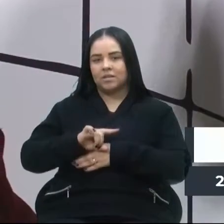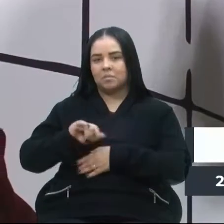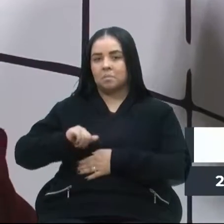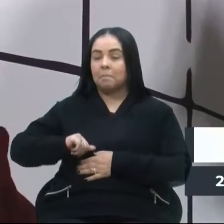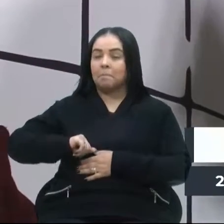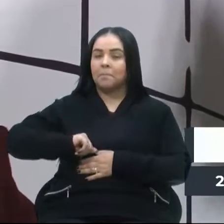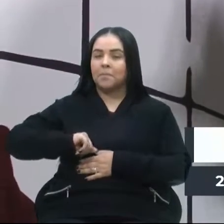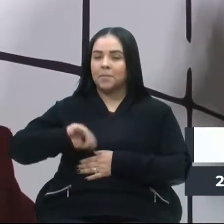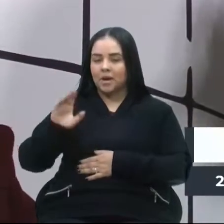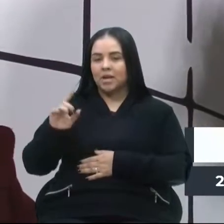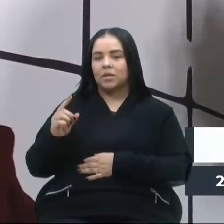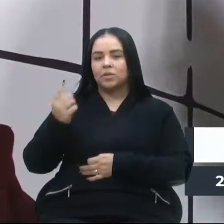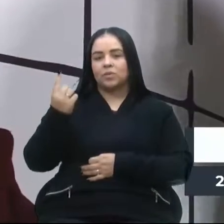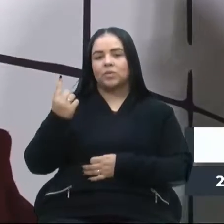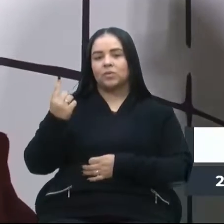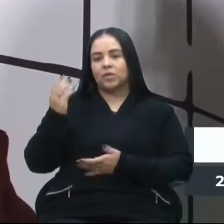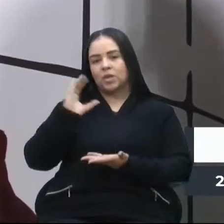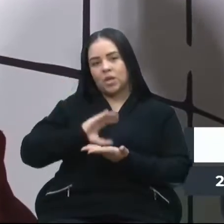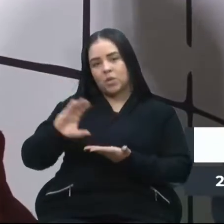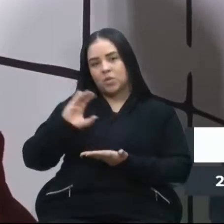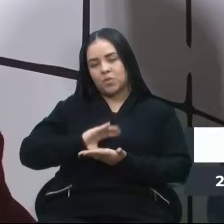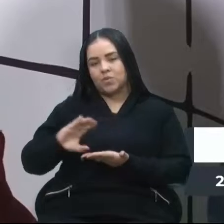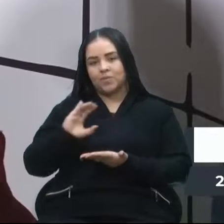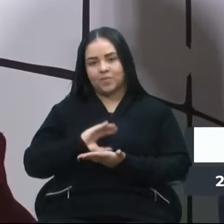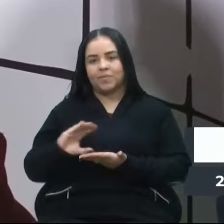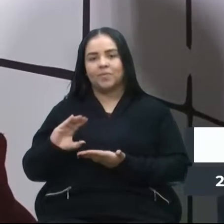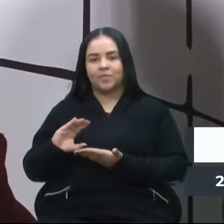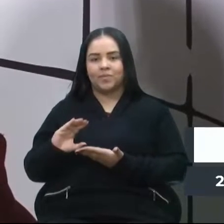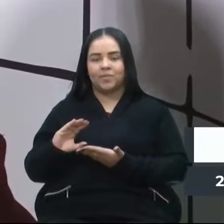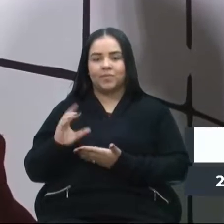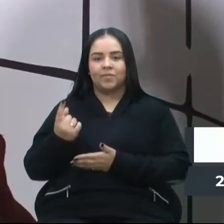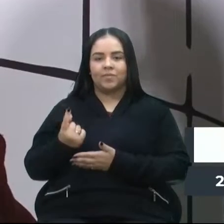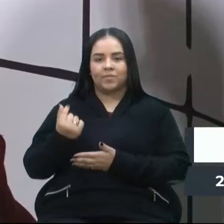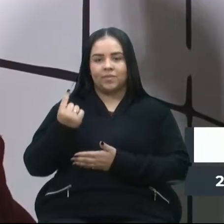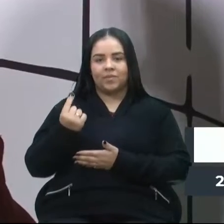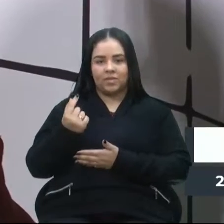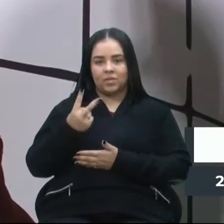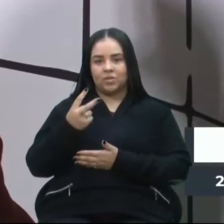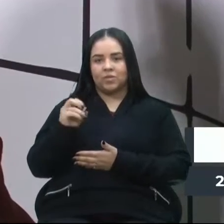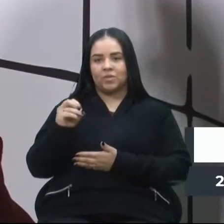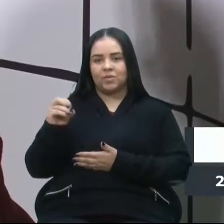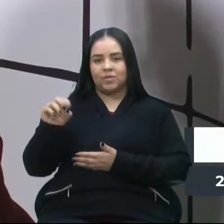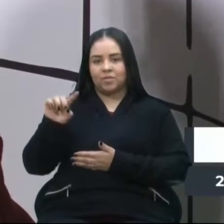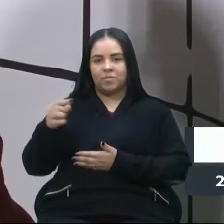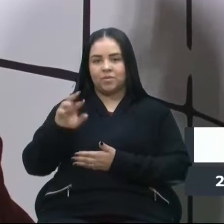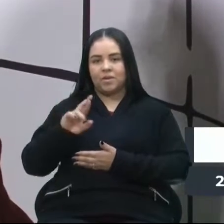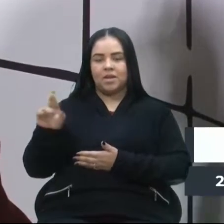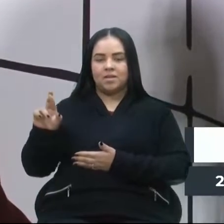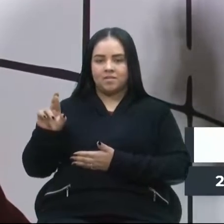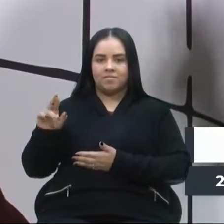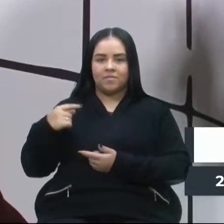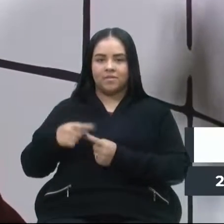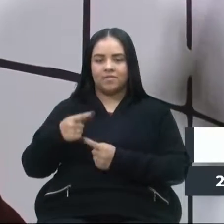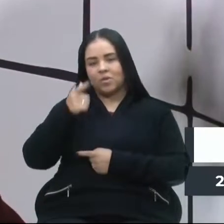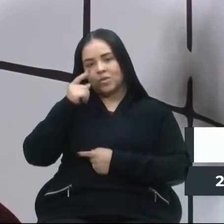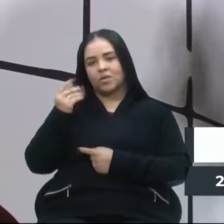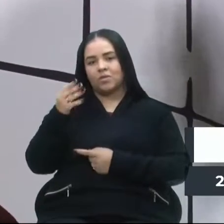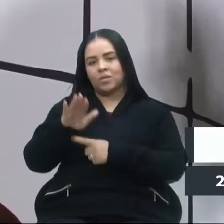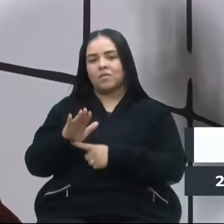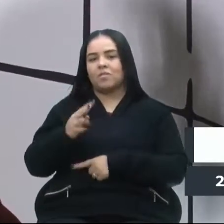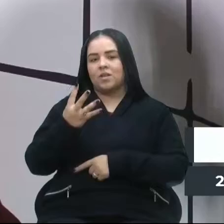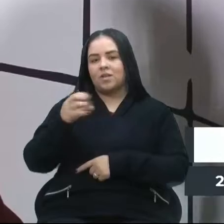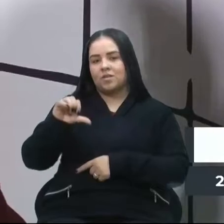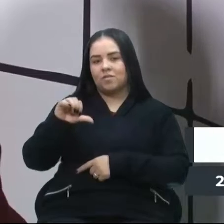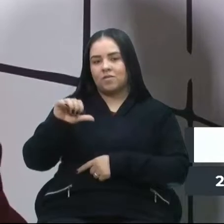mais um recurso no valor aí de 200 mil reais, onde vai atender aí aproximadamente 49